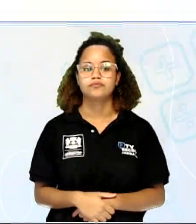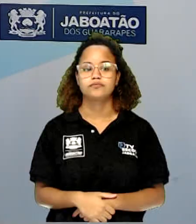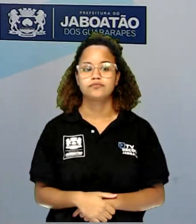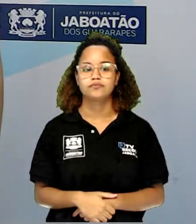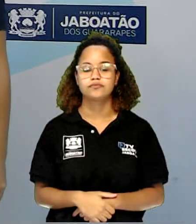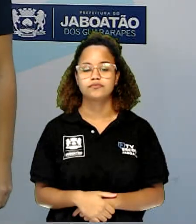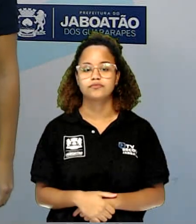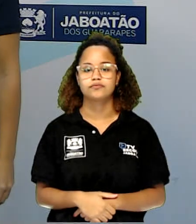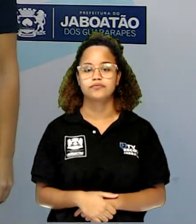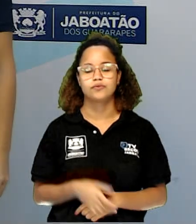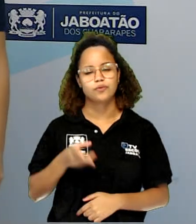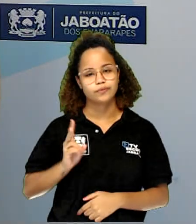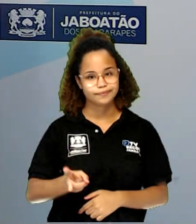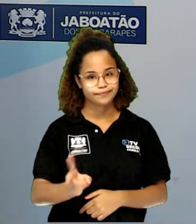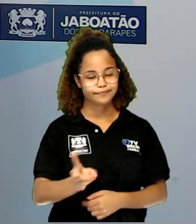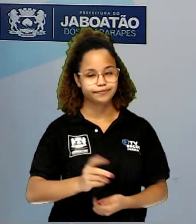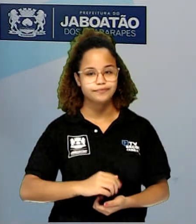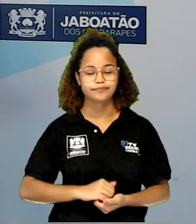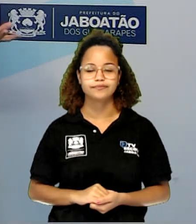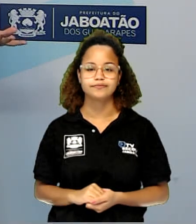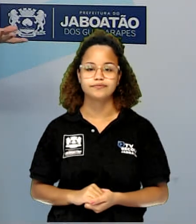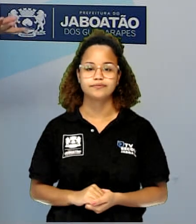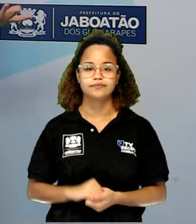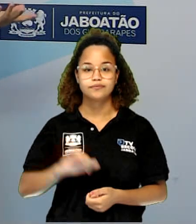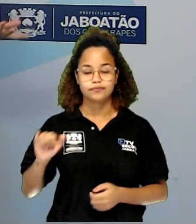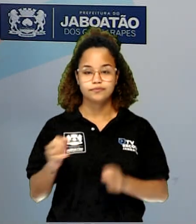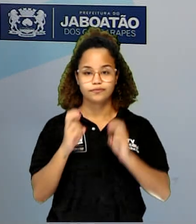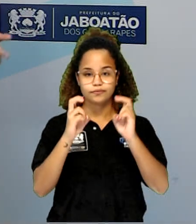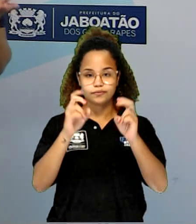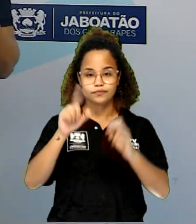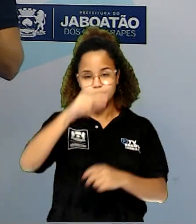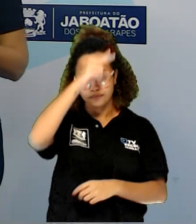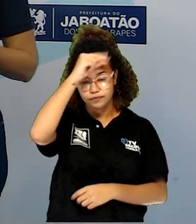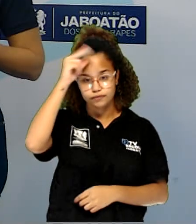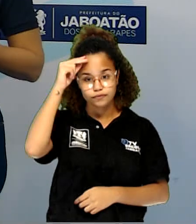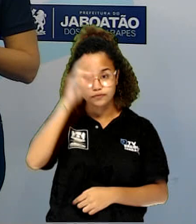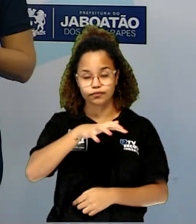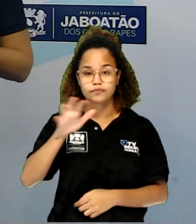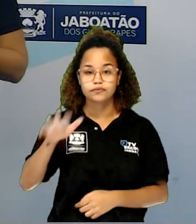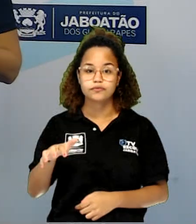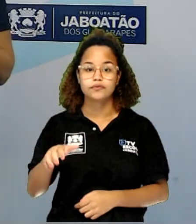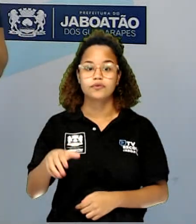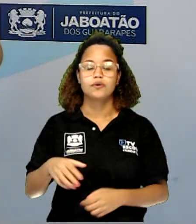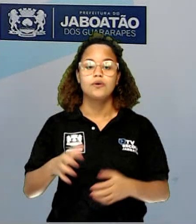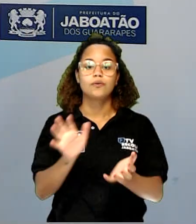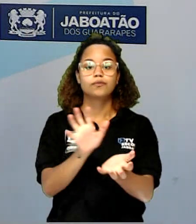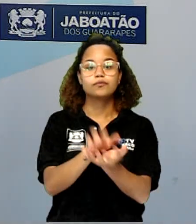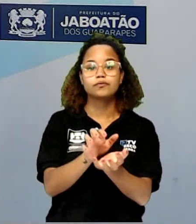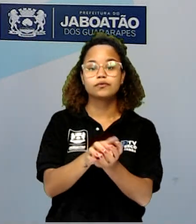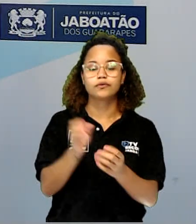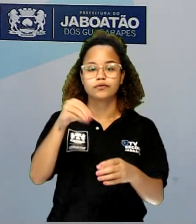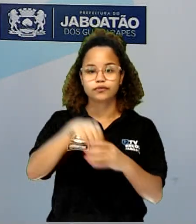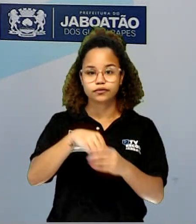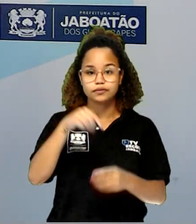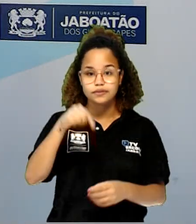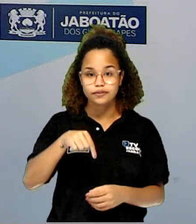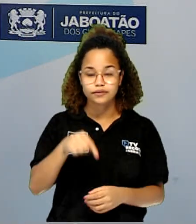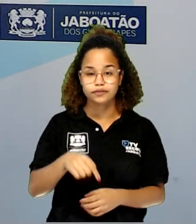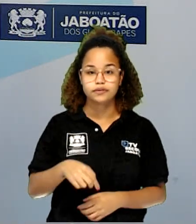até aí? Vamos continuar. Jaboatão é um município pernambucano que fica localizado aqui na região